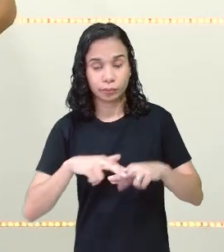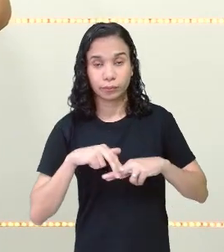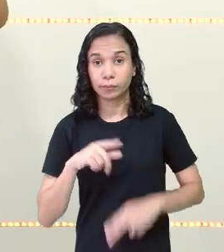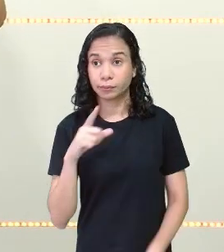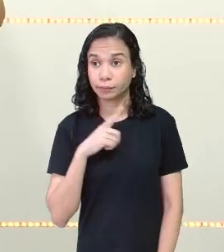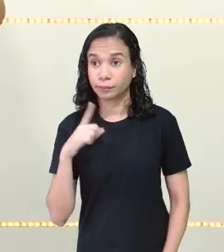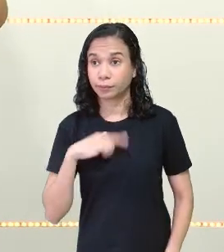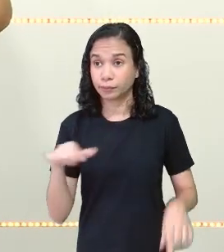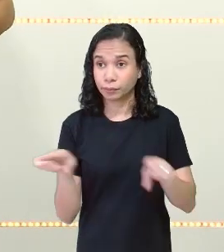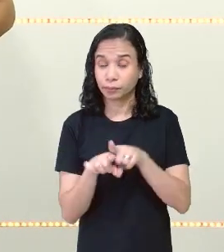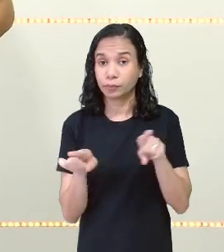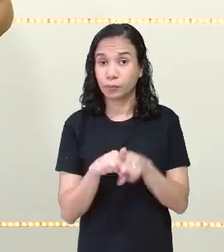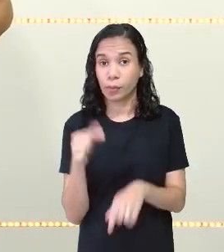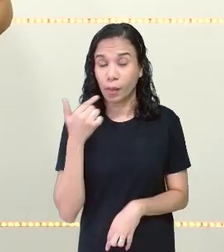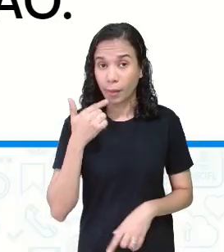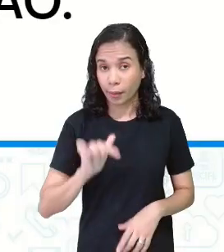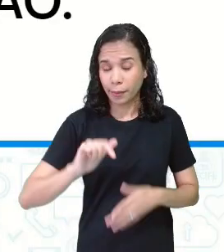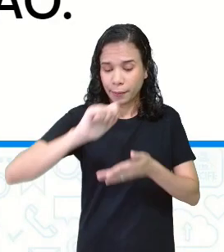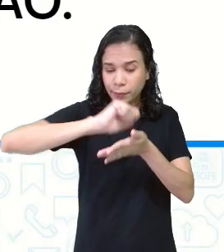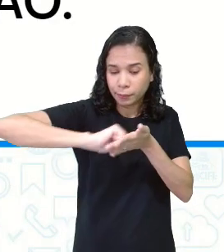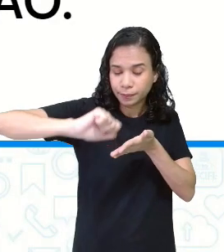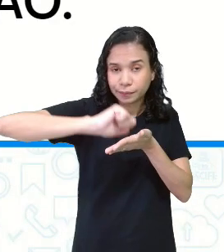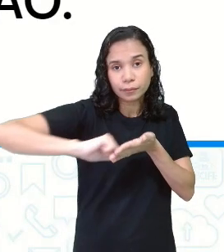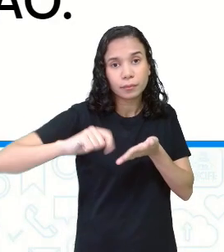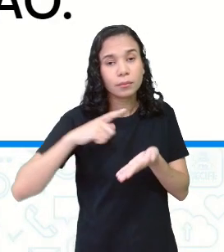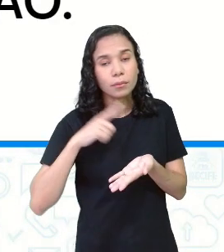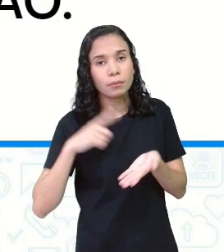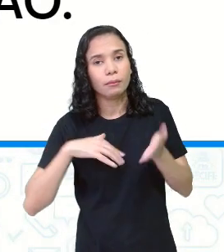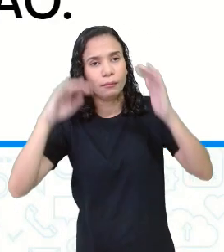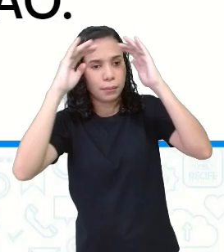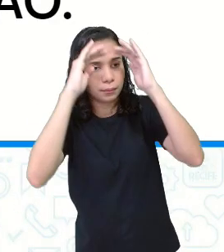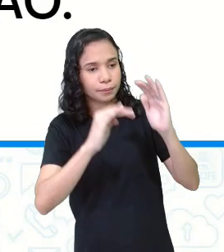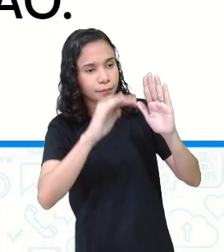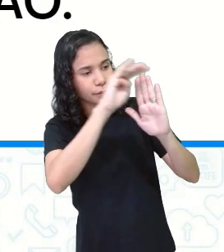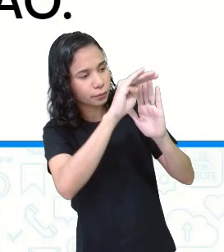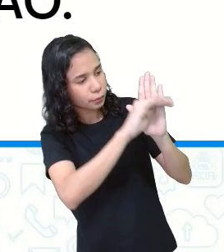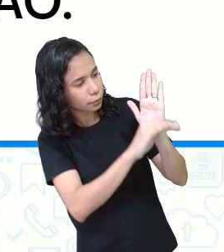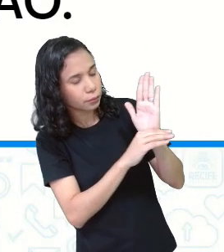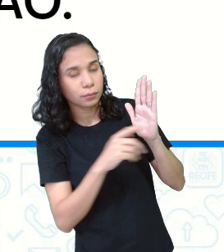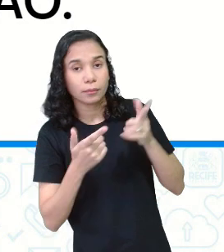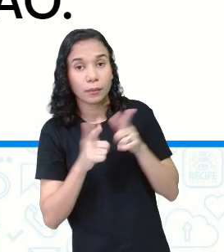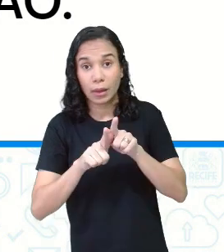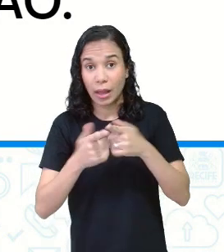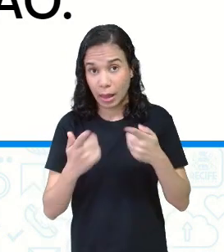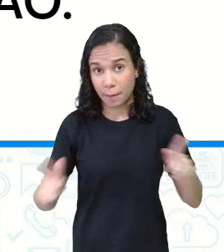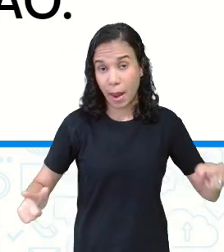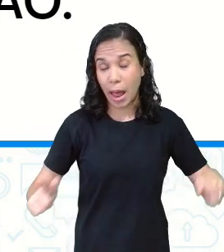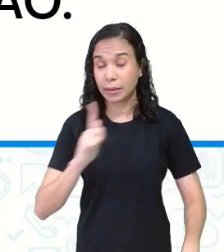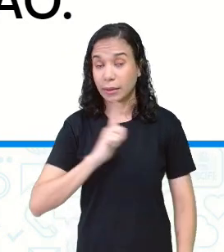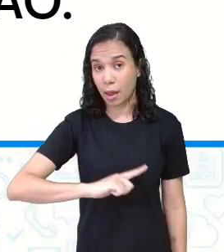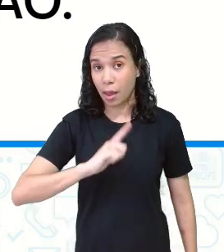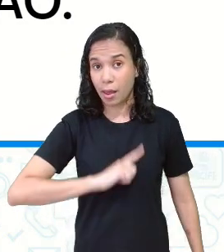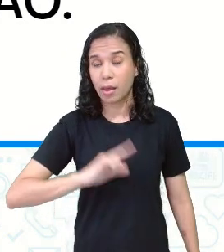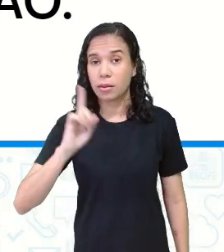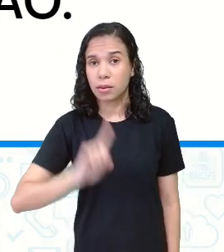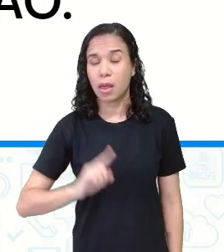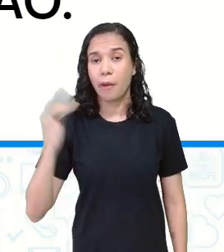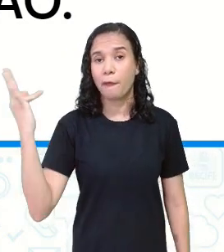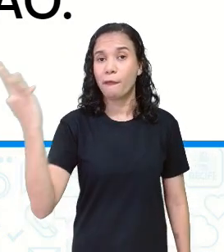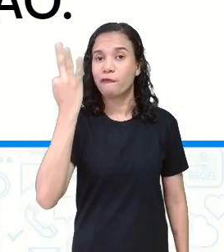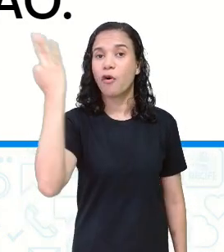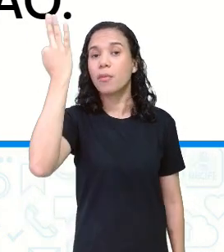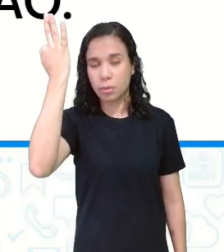E a língua escrita segue algumas regras da gramática, tá, gente? Que é a língua culta